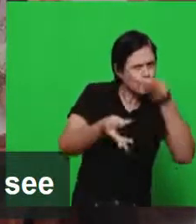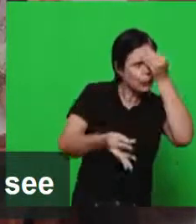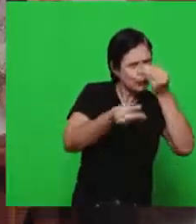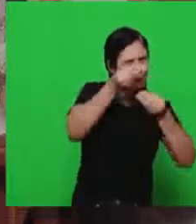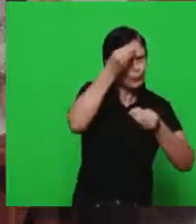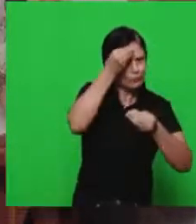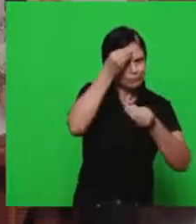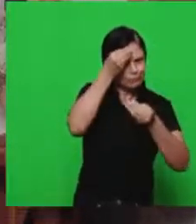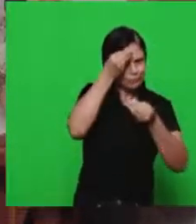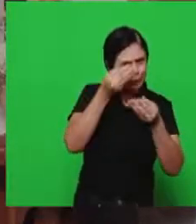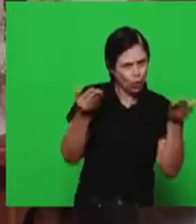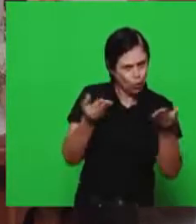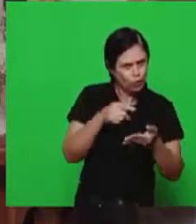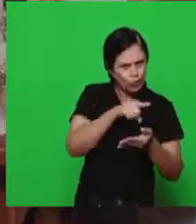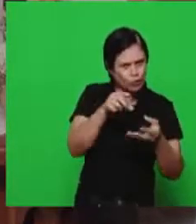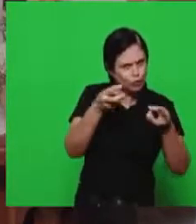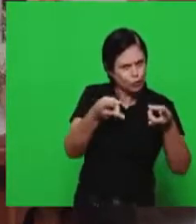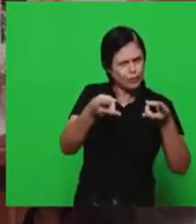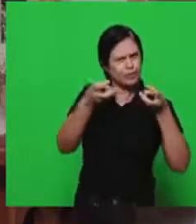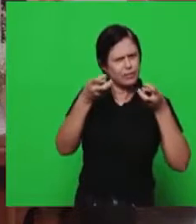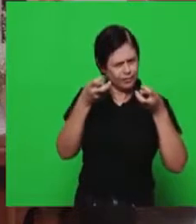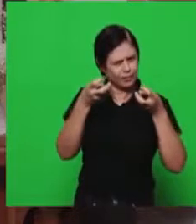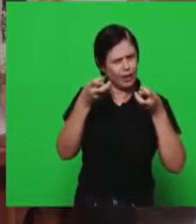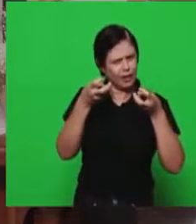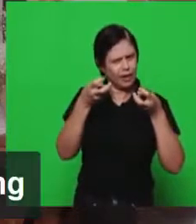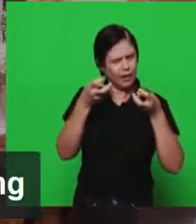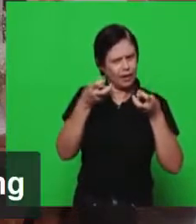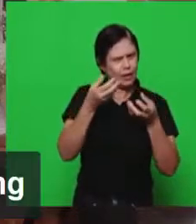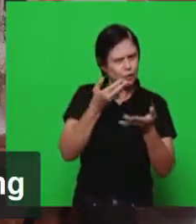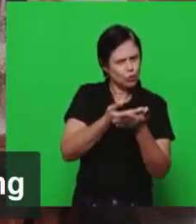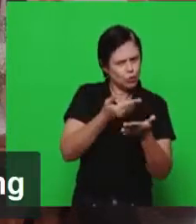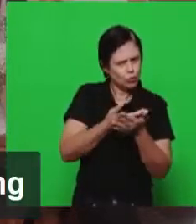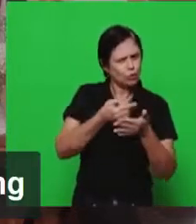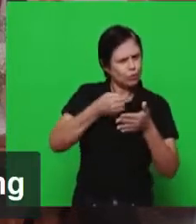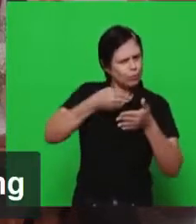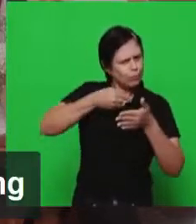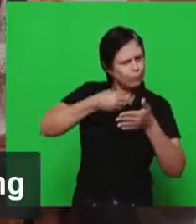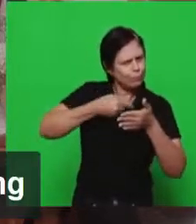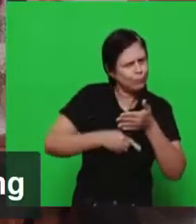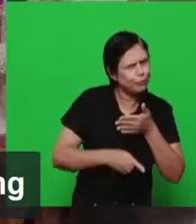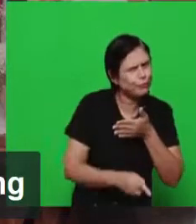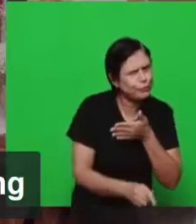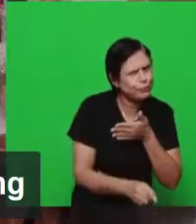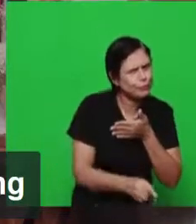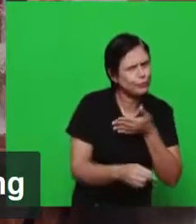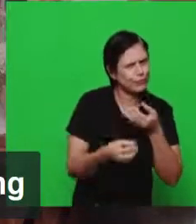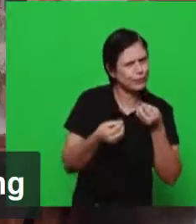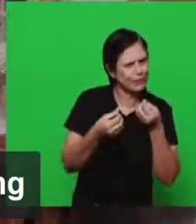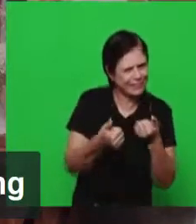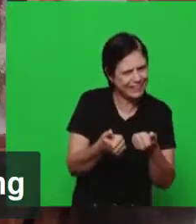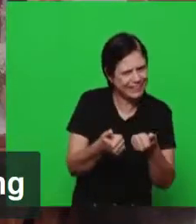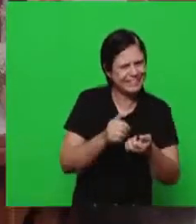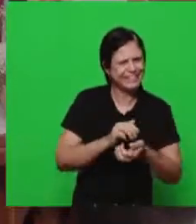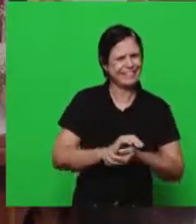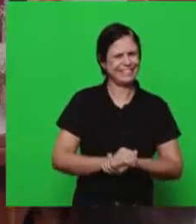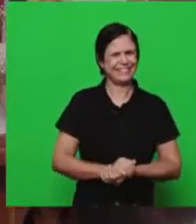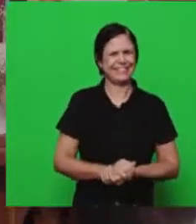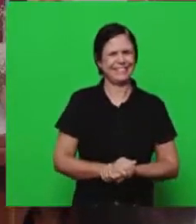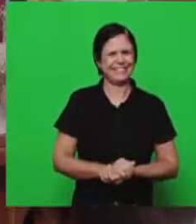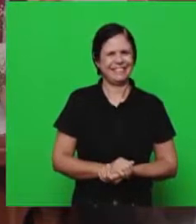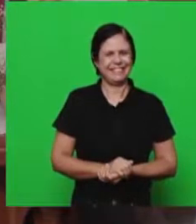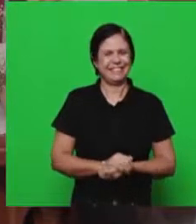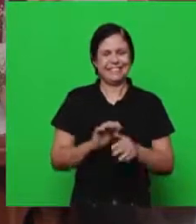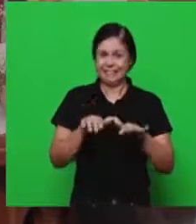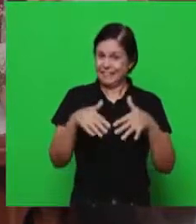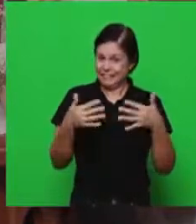irmãos verão o grau de profundidade com que nós estaremos penetrando durante este estudo desta manhã. E